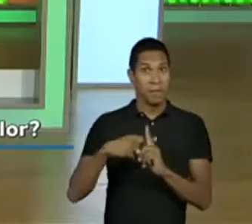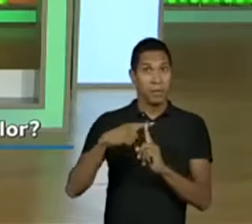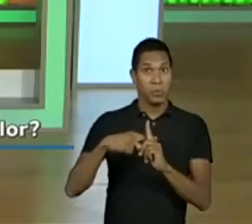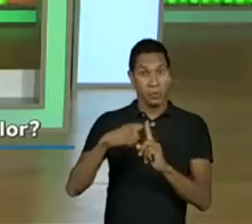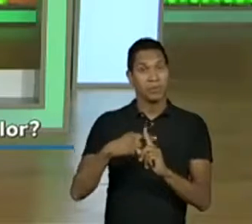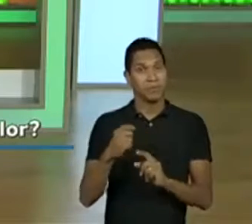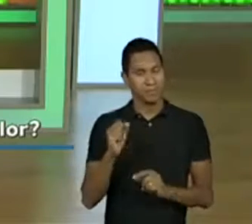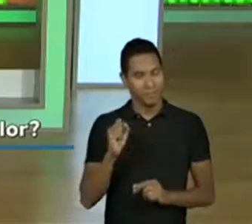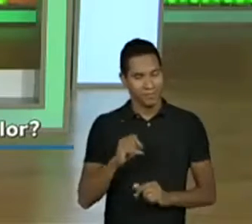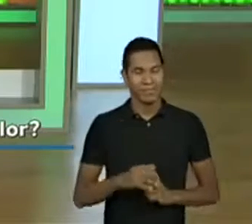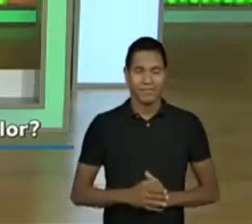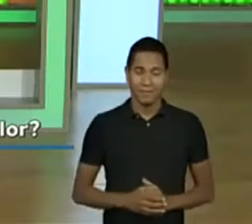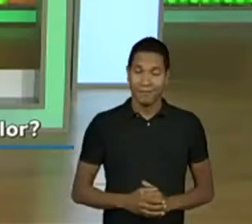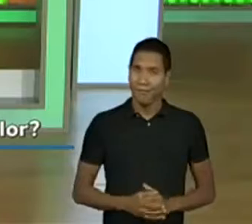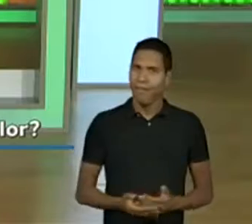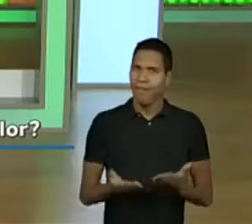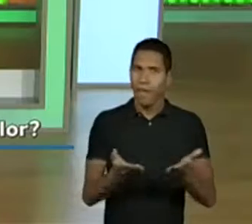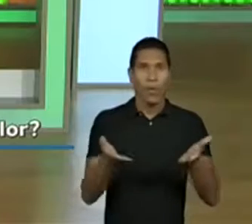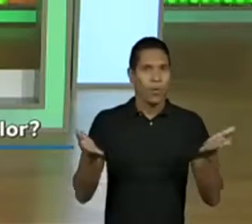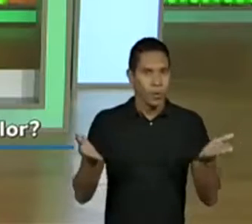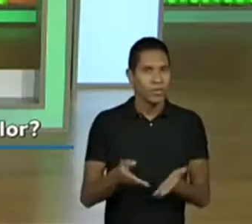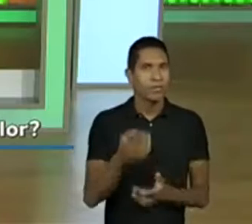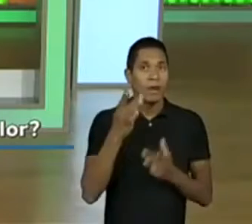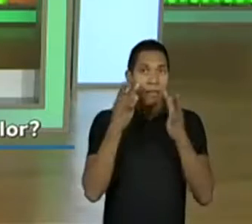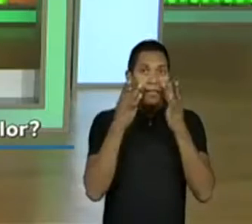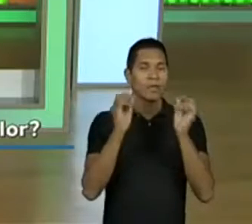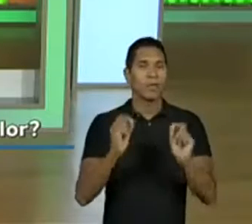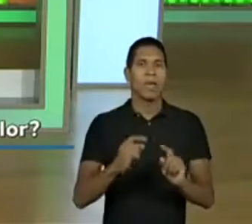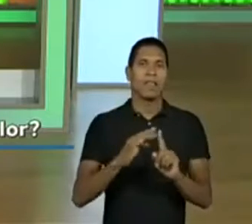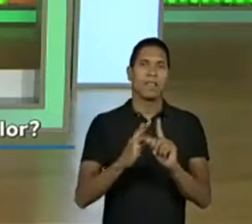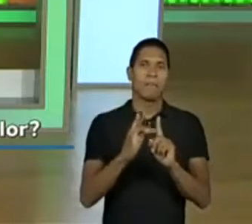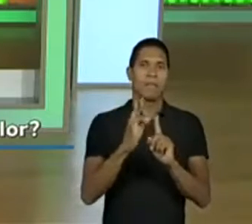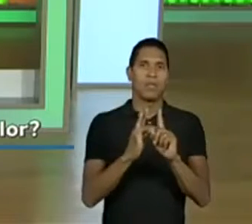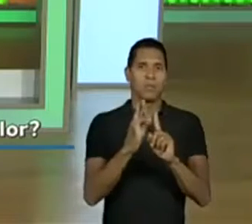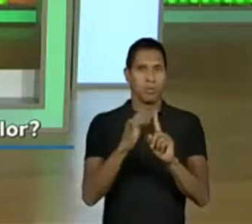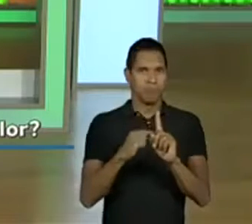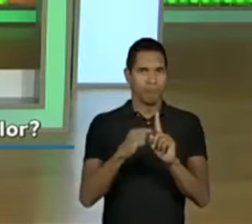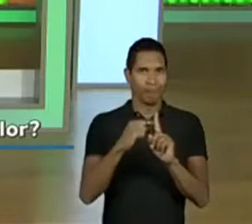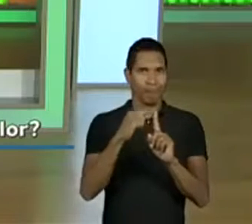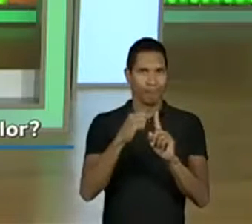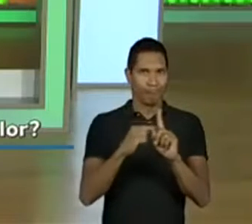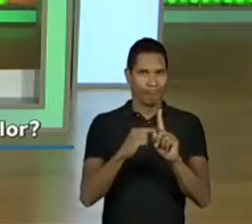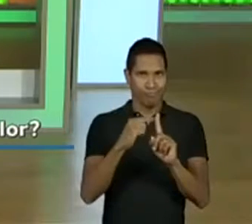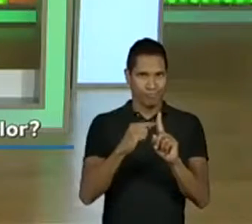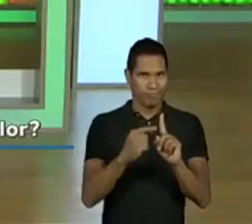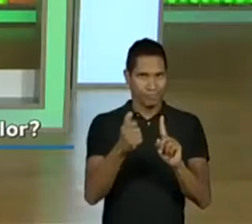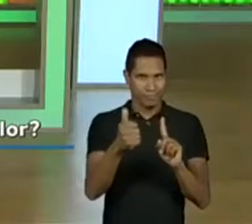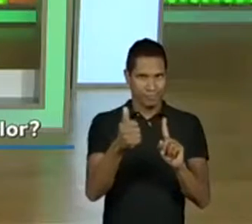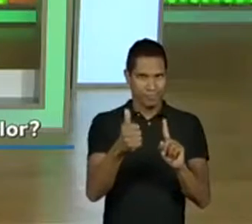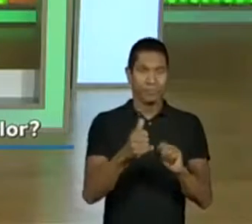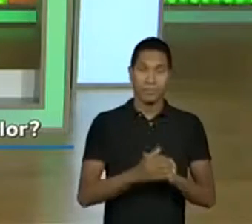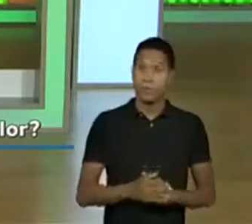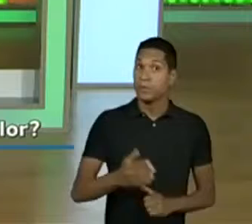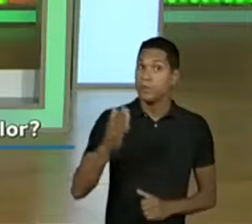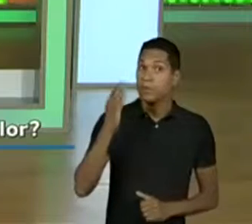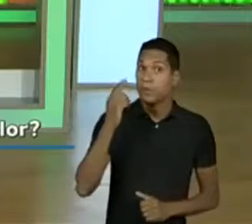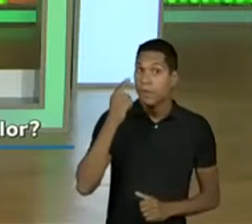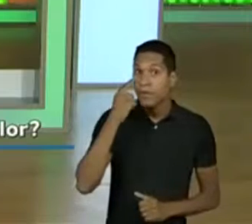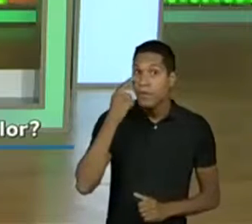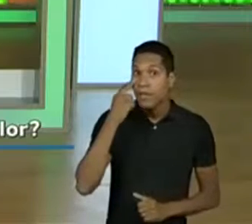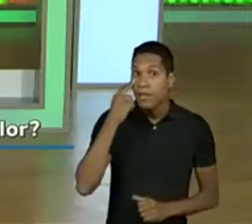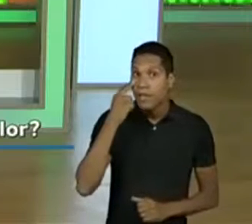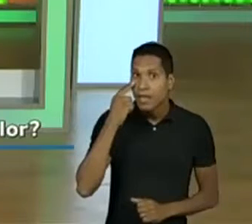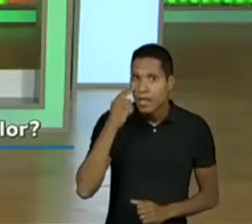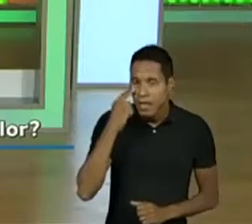a temperatura em que deve ser armazenado. Vamos, então, para uma situação que a gente vai lidar